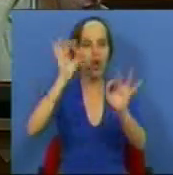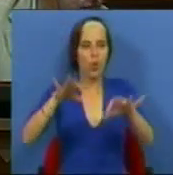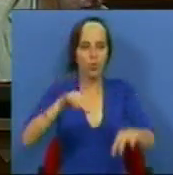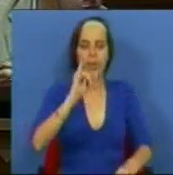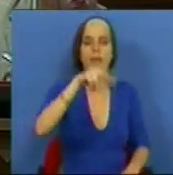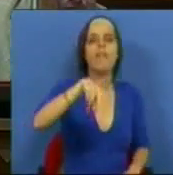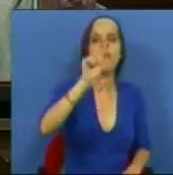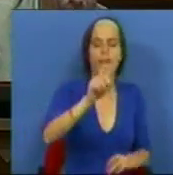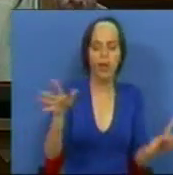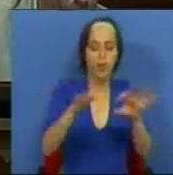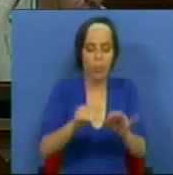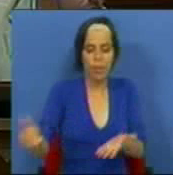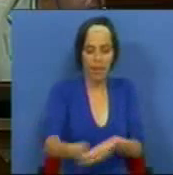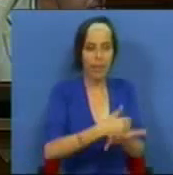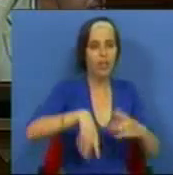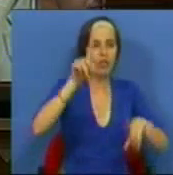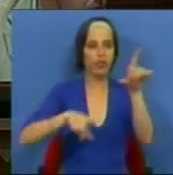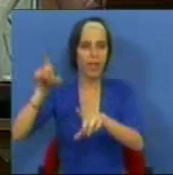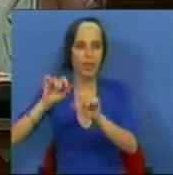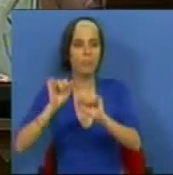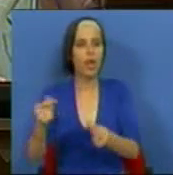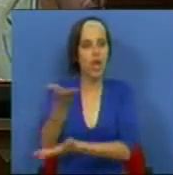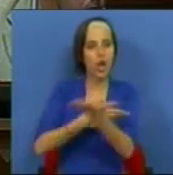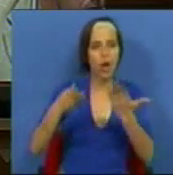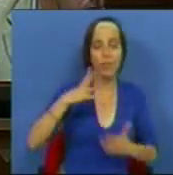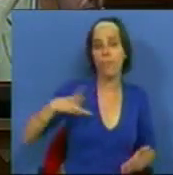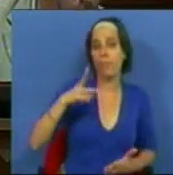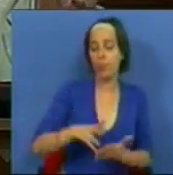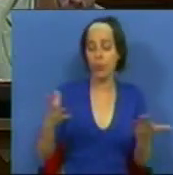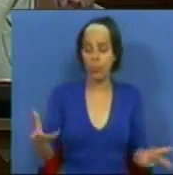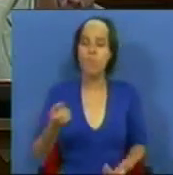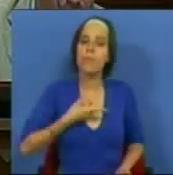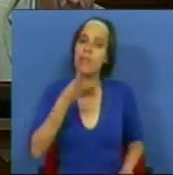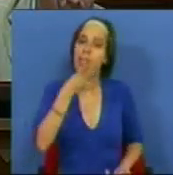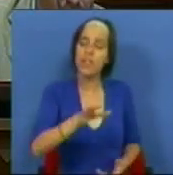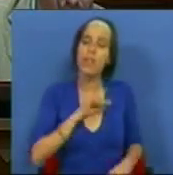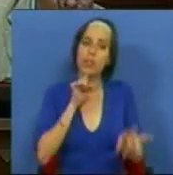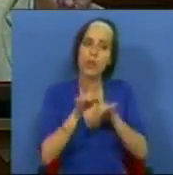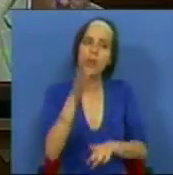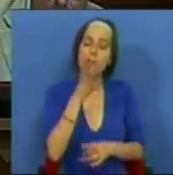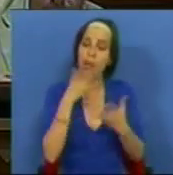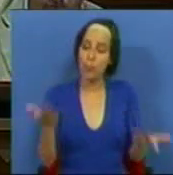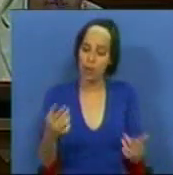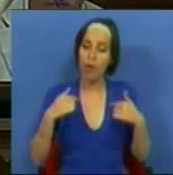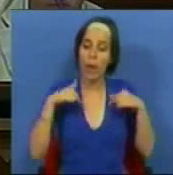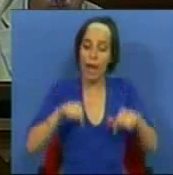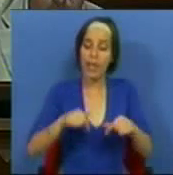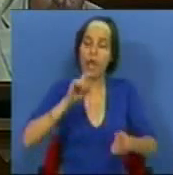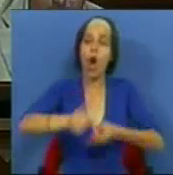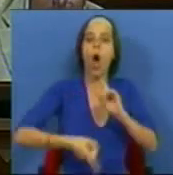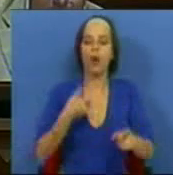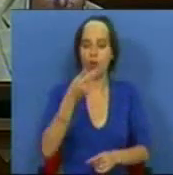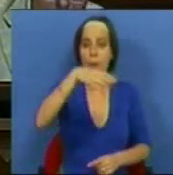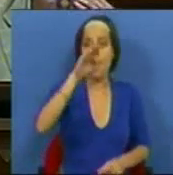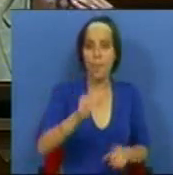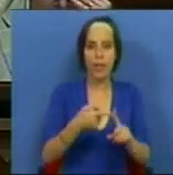do INE sobre os dados estatísticos da economia portuguesa. E devo dizer-lhes, Srs. Deputados, que o que temos aqui é que o